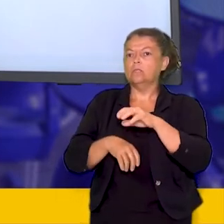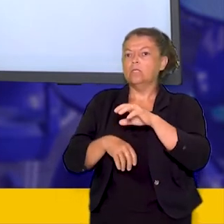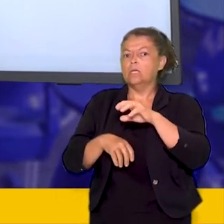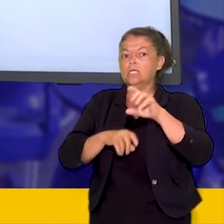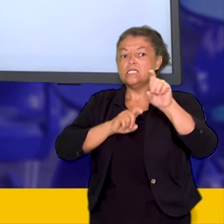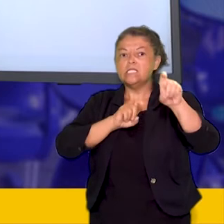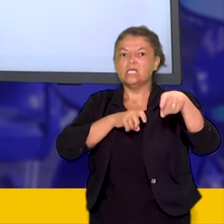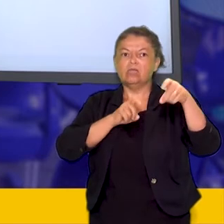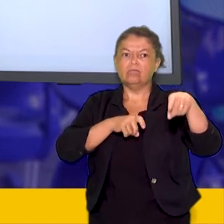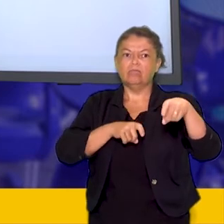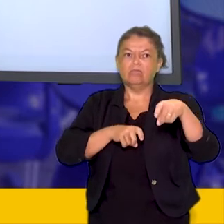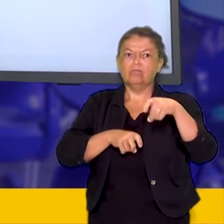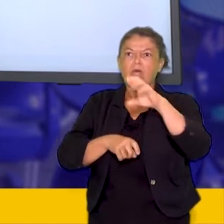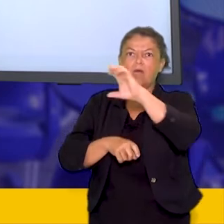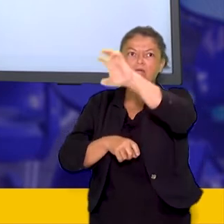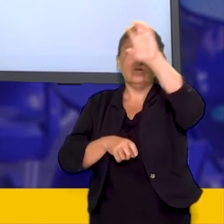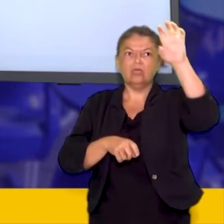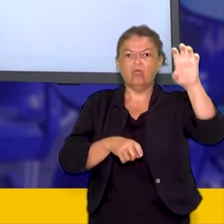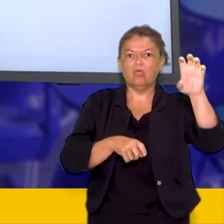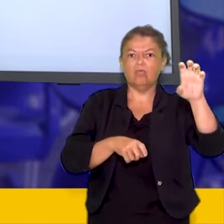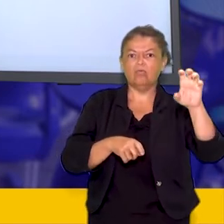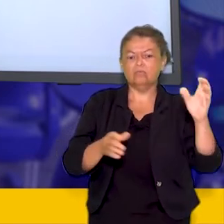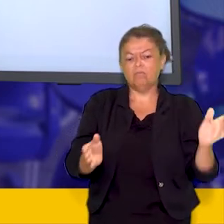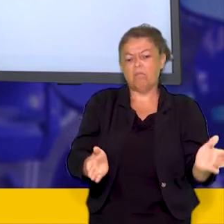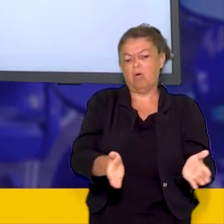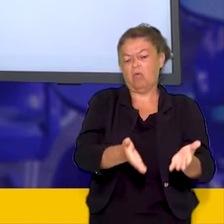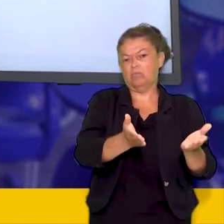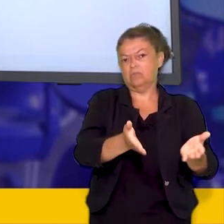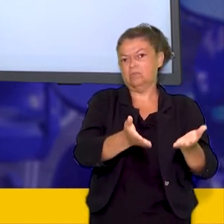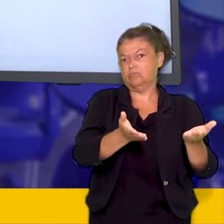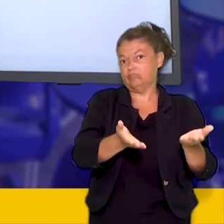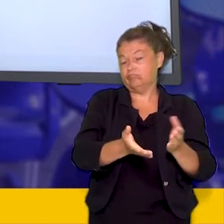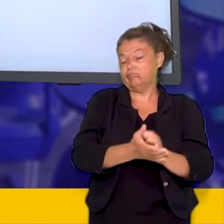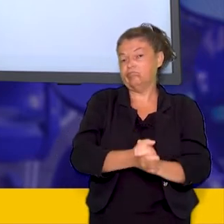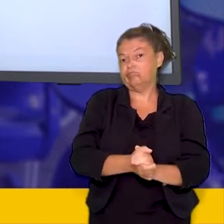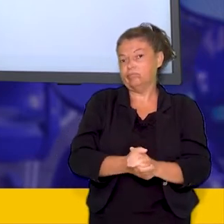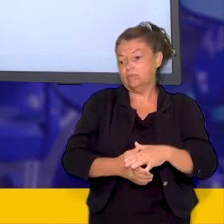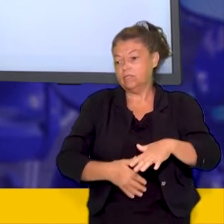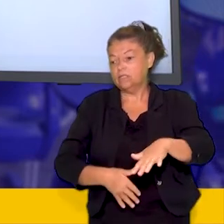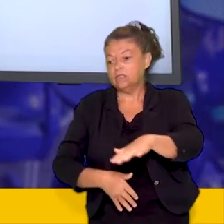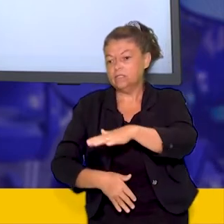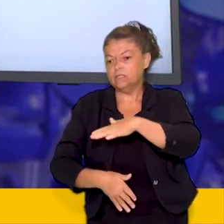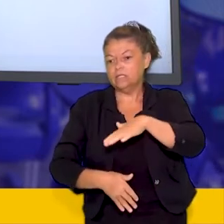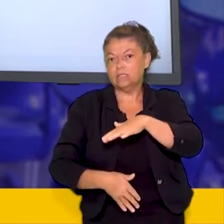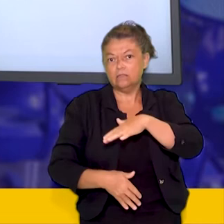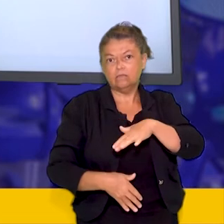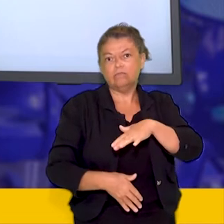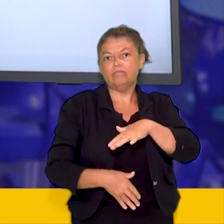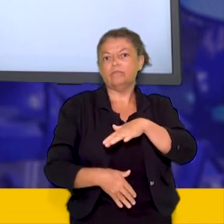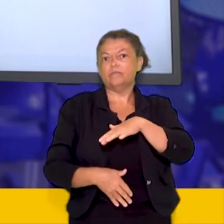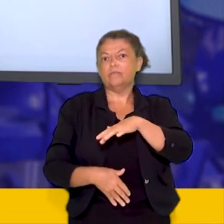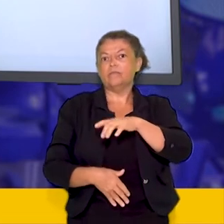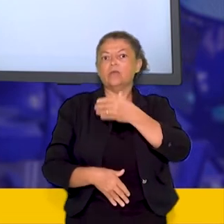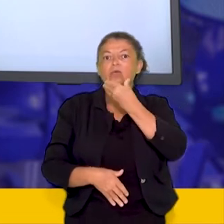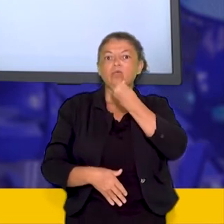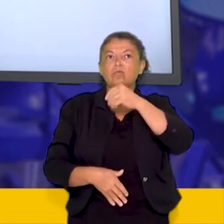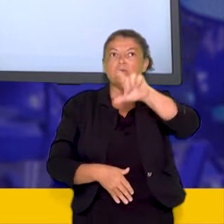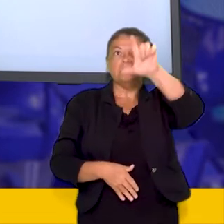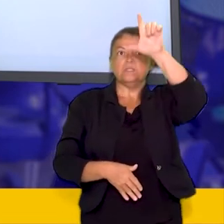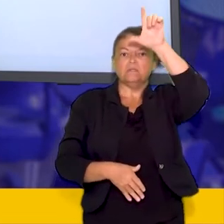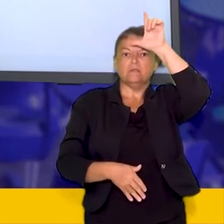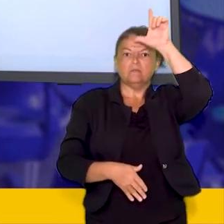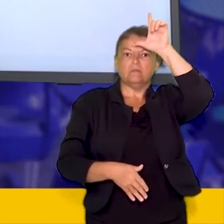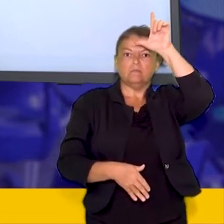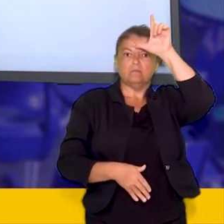era secreto. E os eleitores viviam sob o mando dos coronéis, que impunham